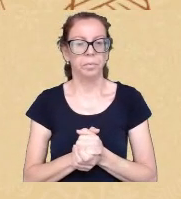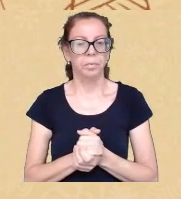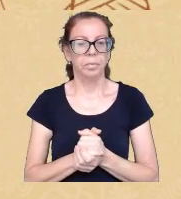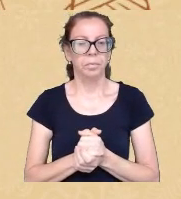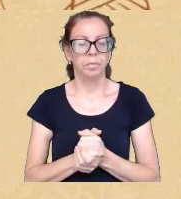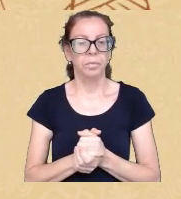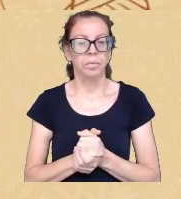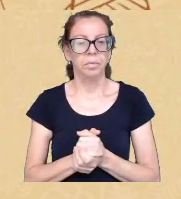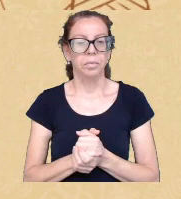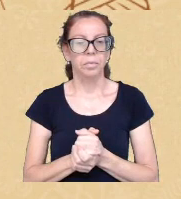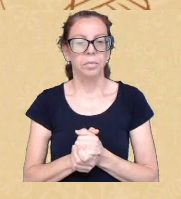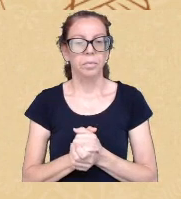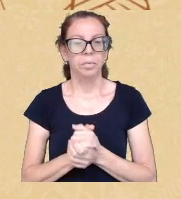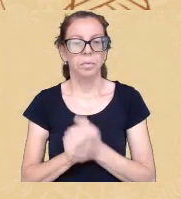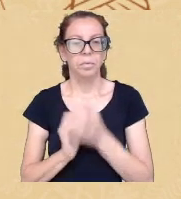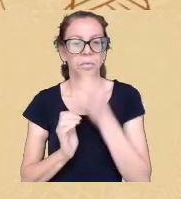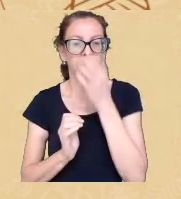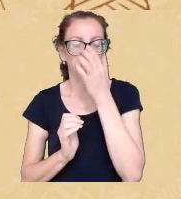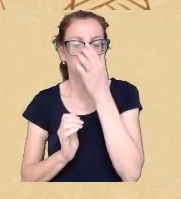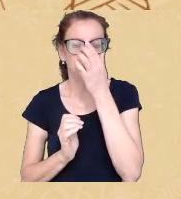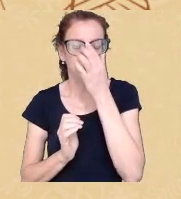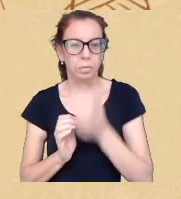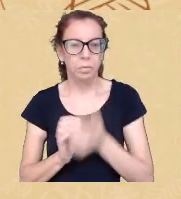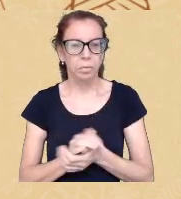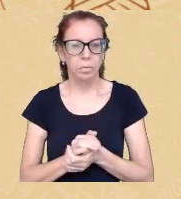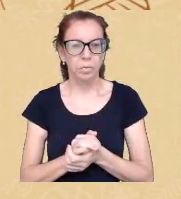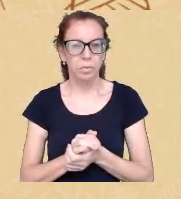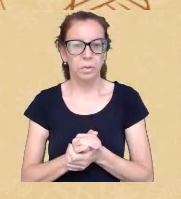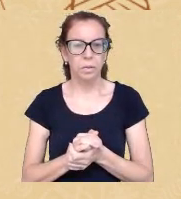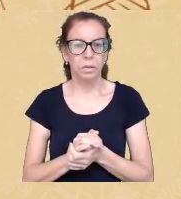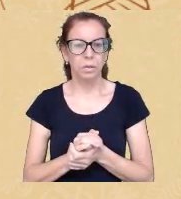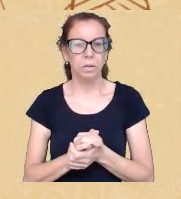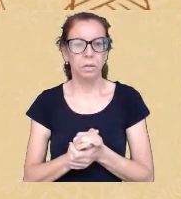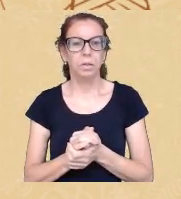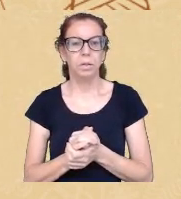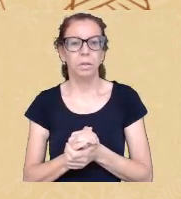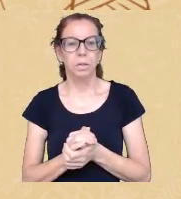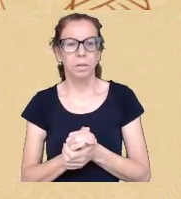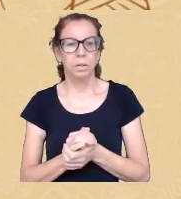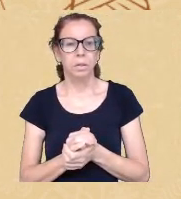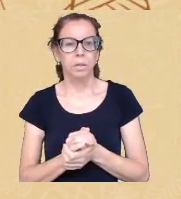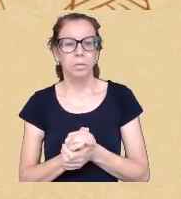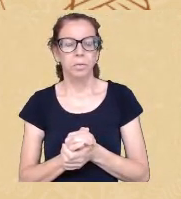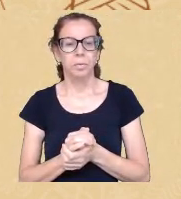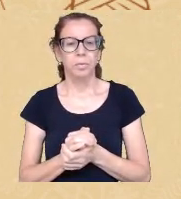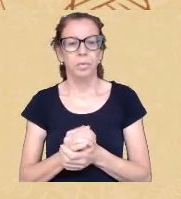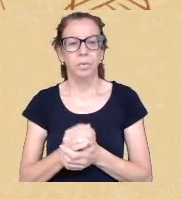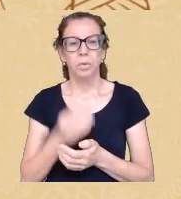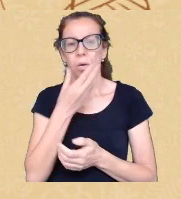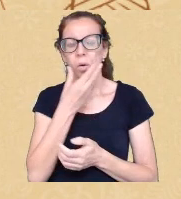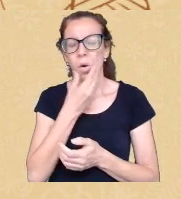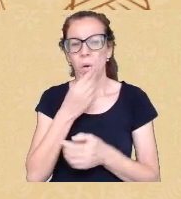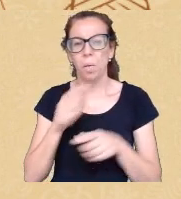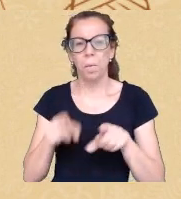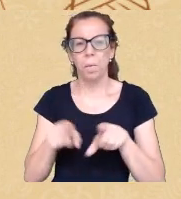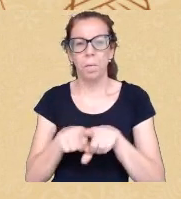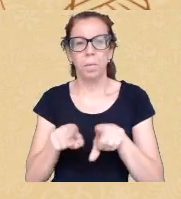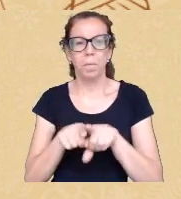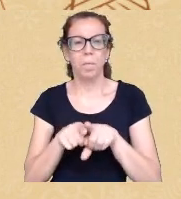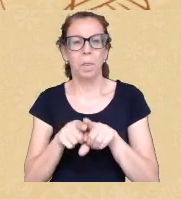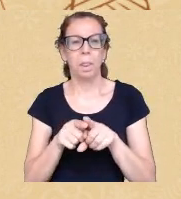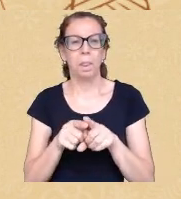Abraão ele é um estudiou ele também é do Candomblé ele é um estudioso de epistemologias negras ele fala de epistemologias